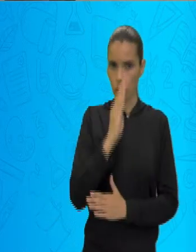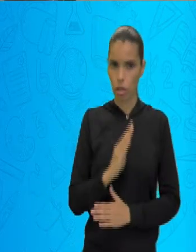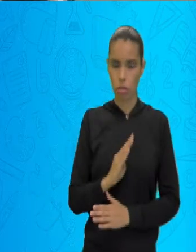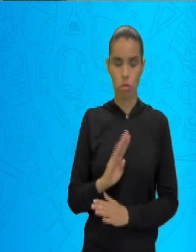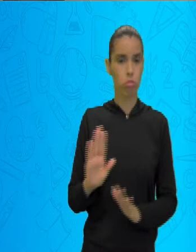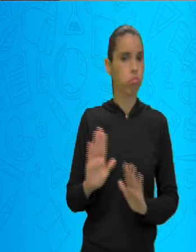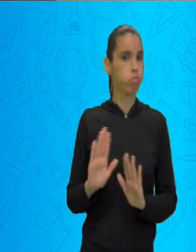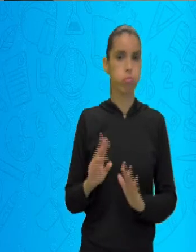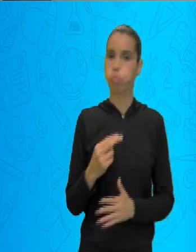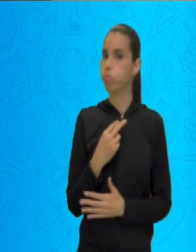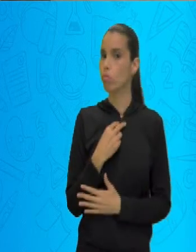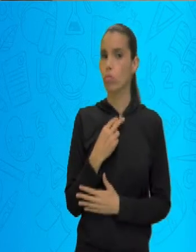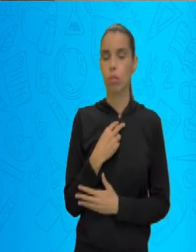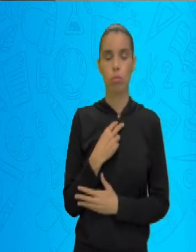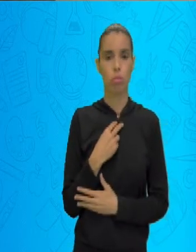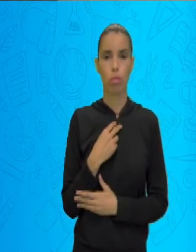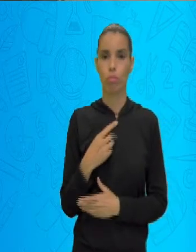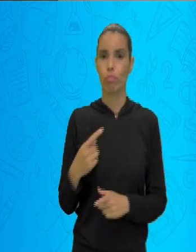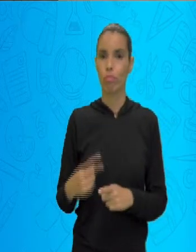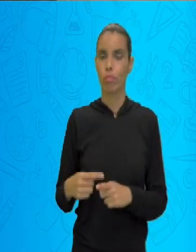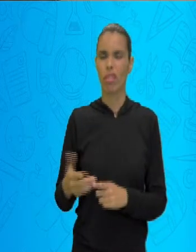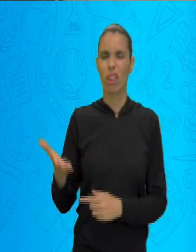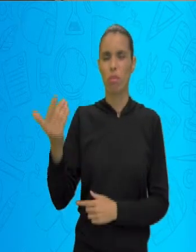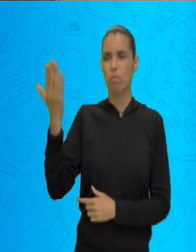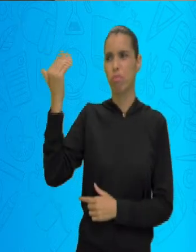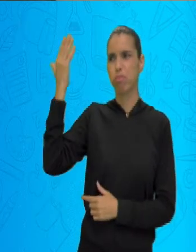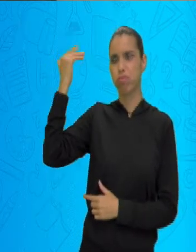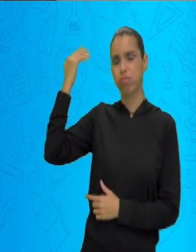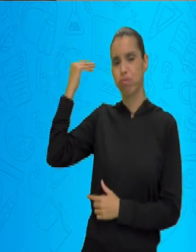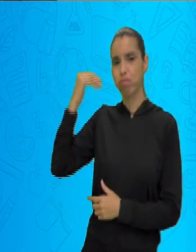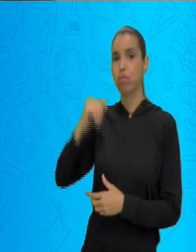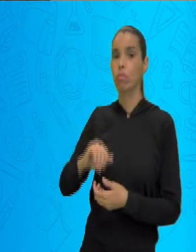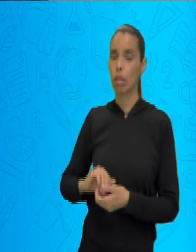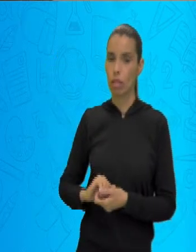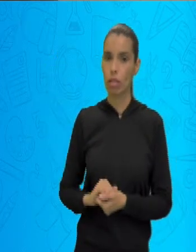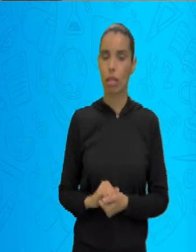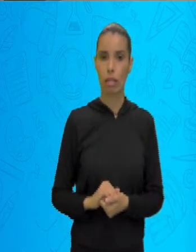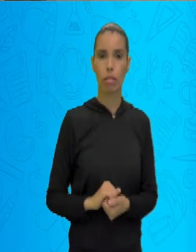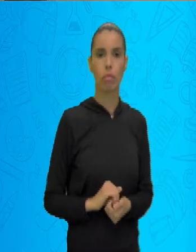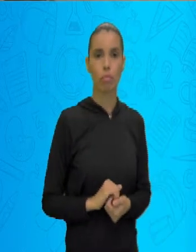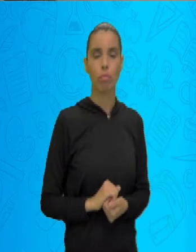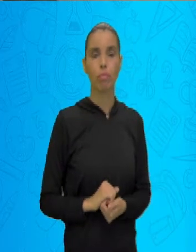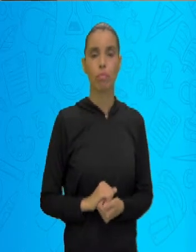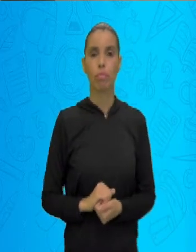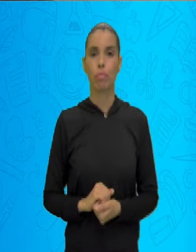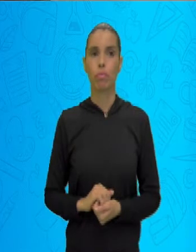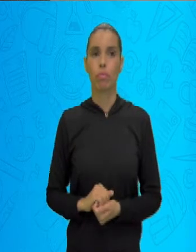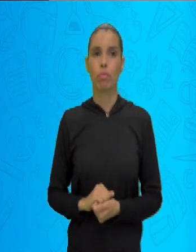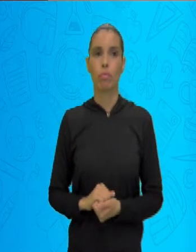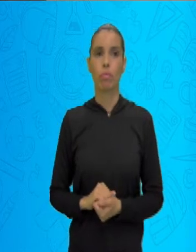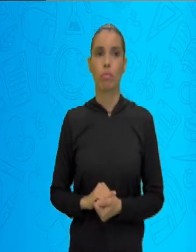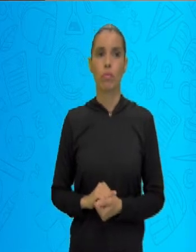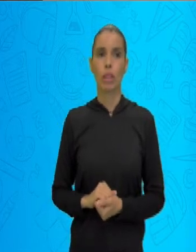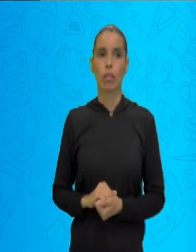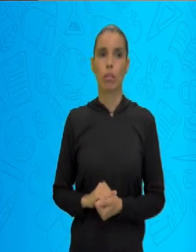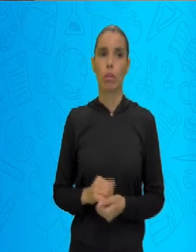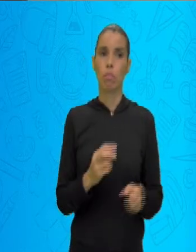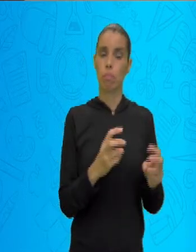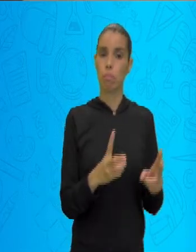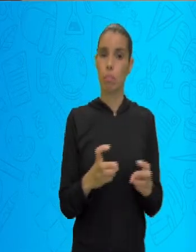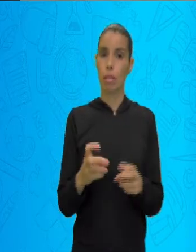Por quê? Porque o mapa atual tem algumas divisões, a mais. Em